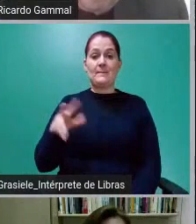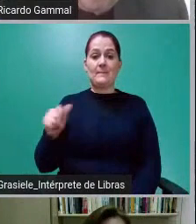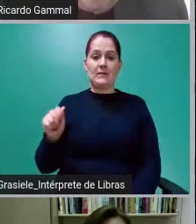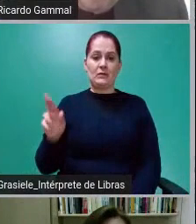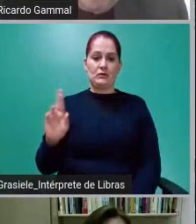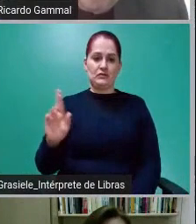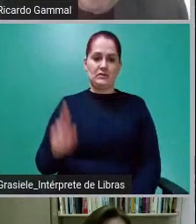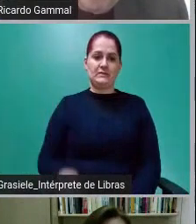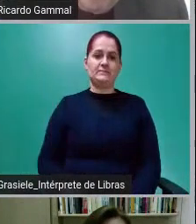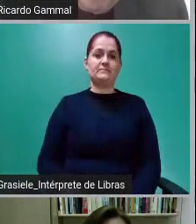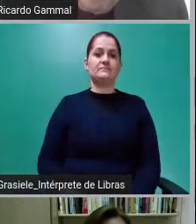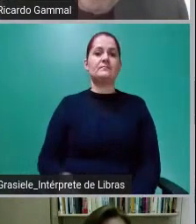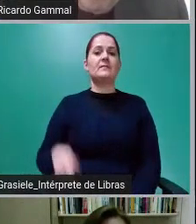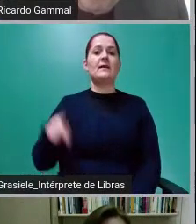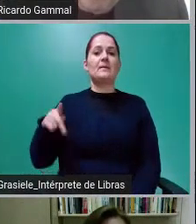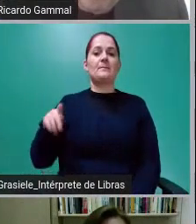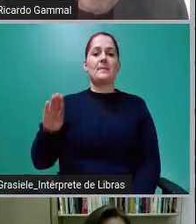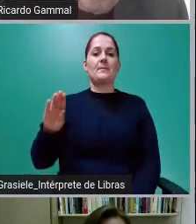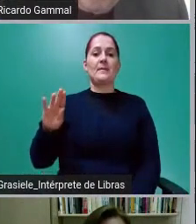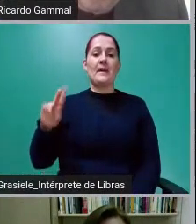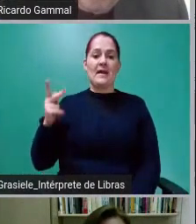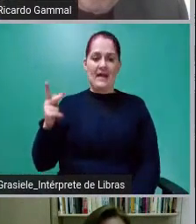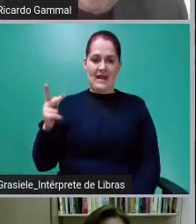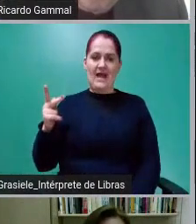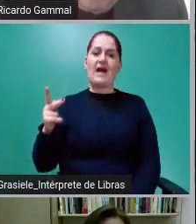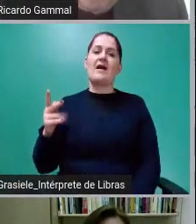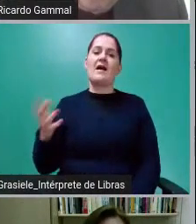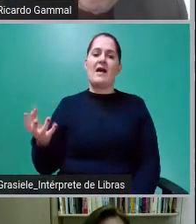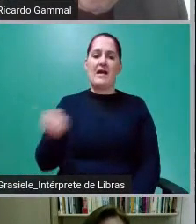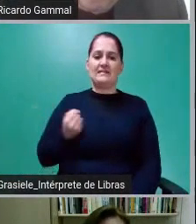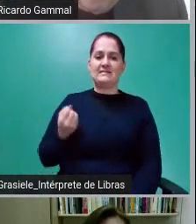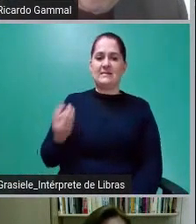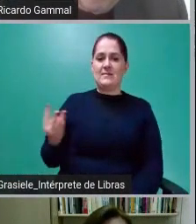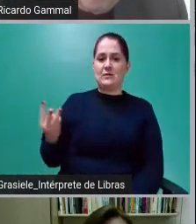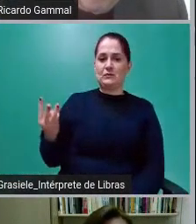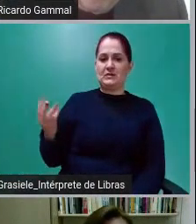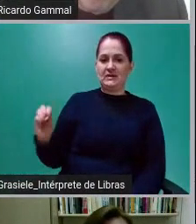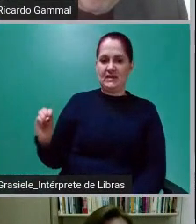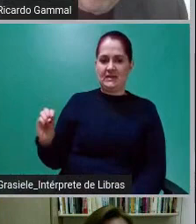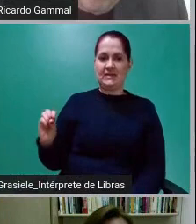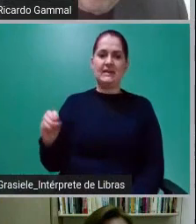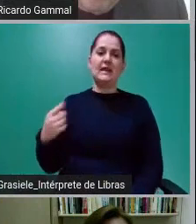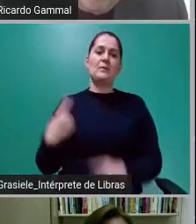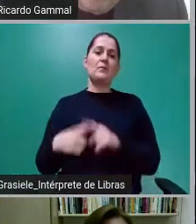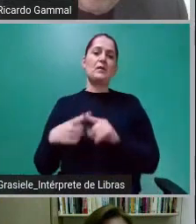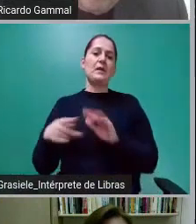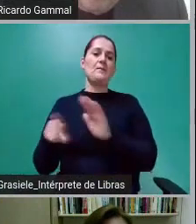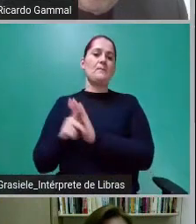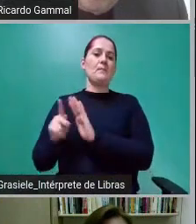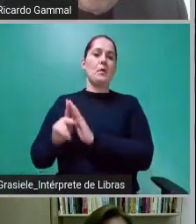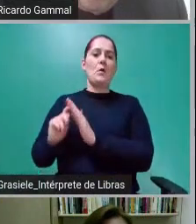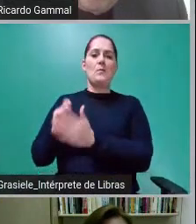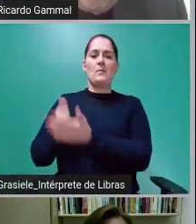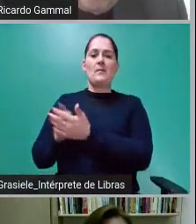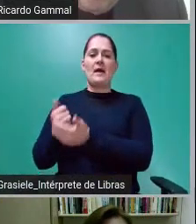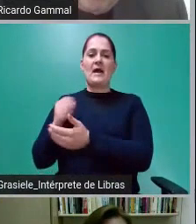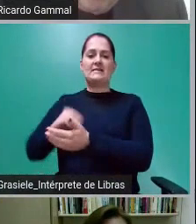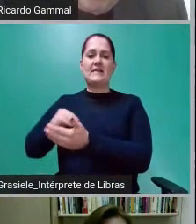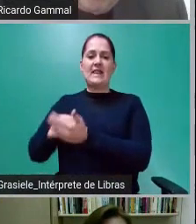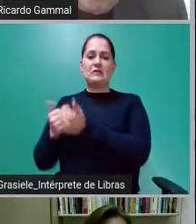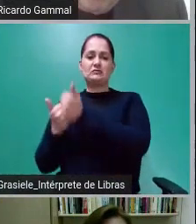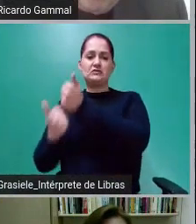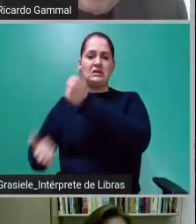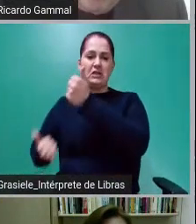Ativos SA ficou com 30 para cobrir as suas despesas, para remunerar seus diretores, etc.